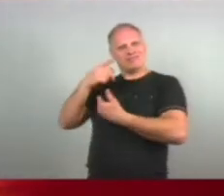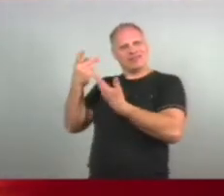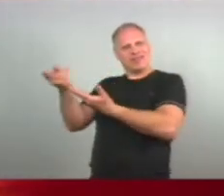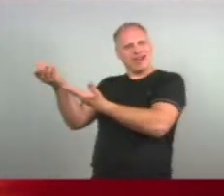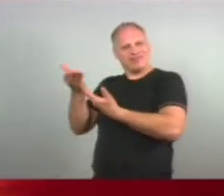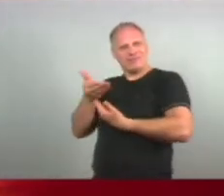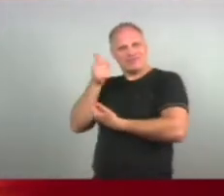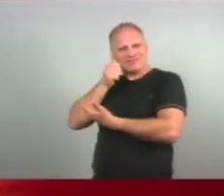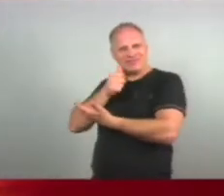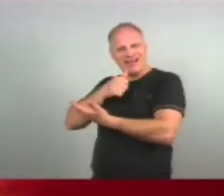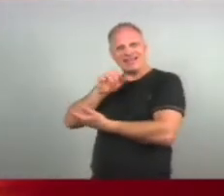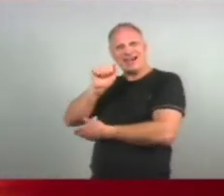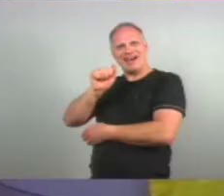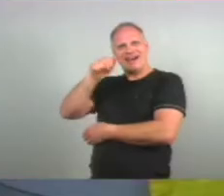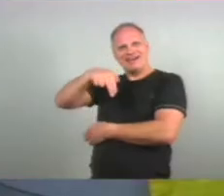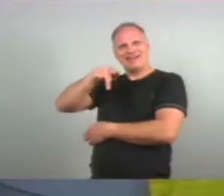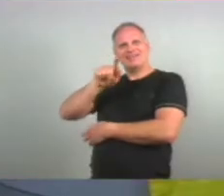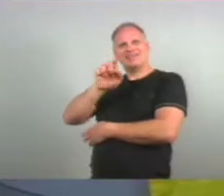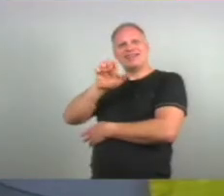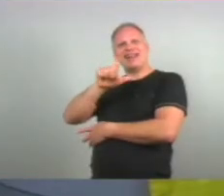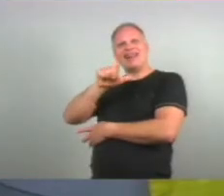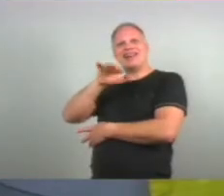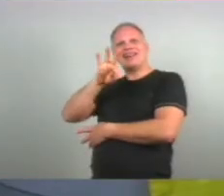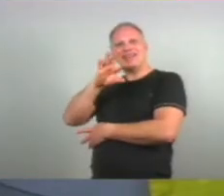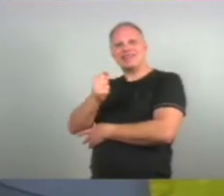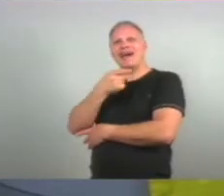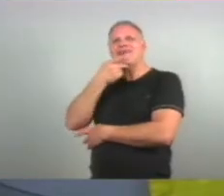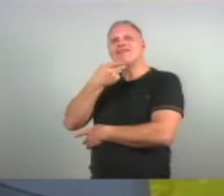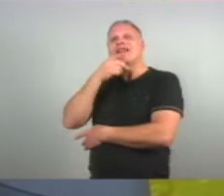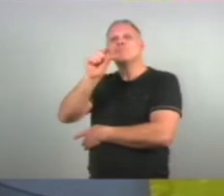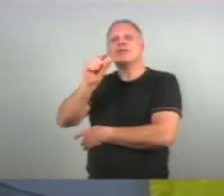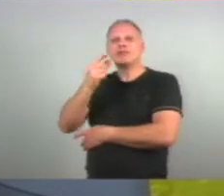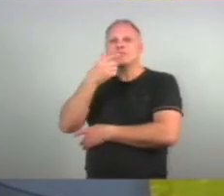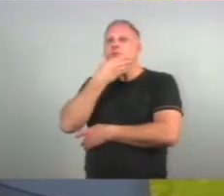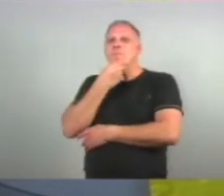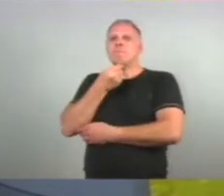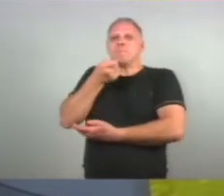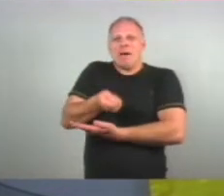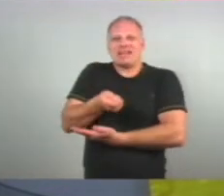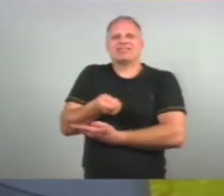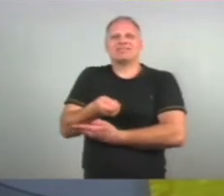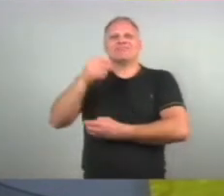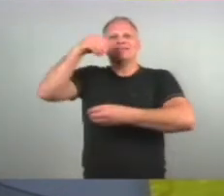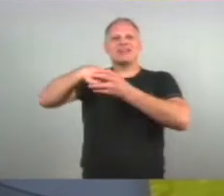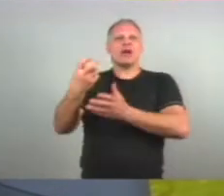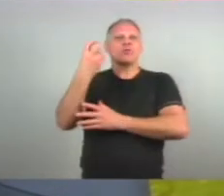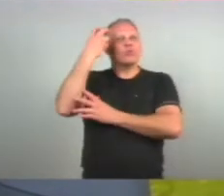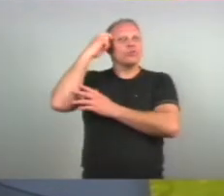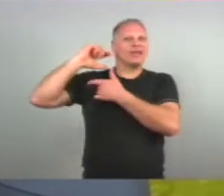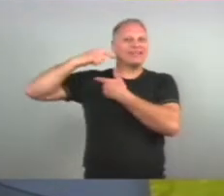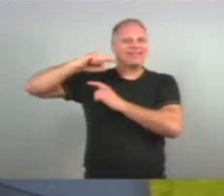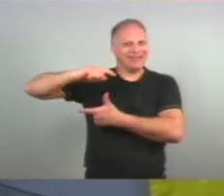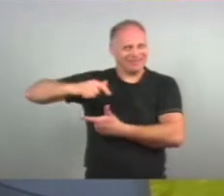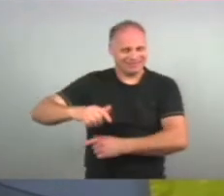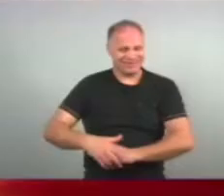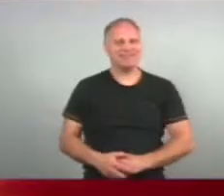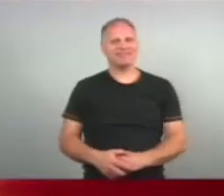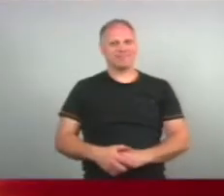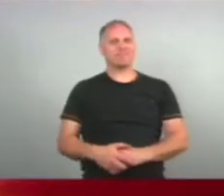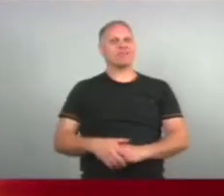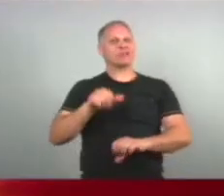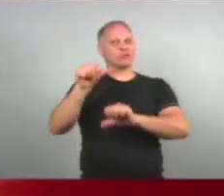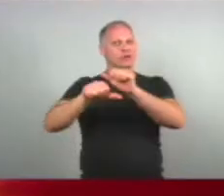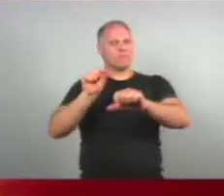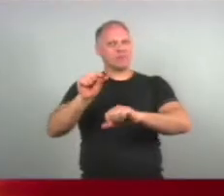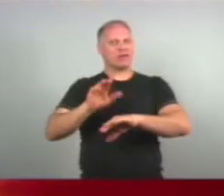convidada Então Angelita Ávila Que veio falar um pouquinho Sobre o machismo Na cultura tradicionalista Para tornar